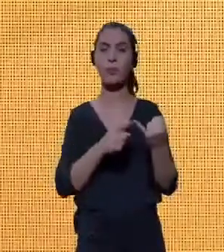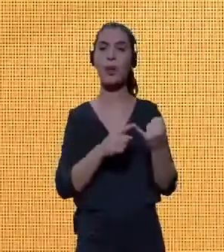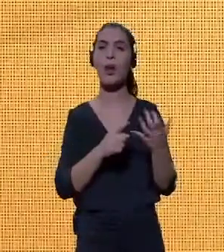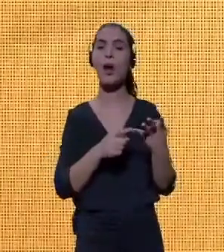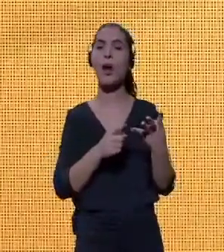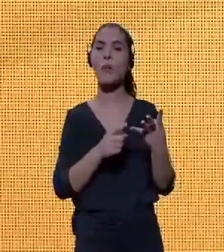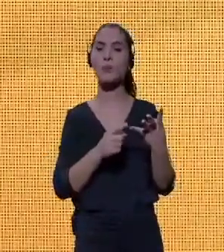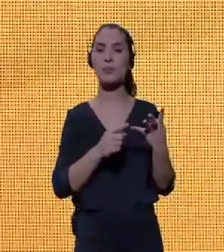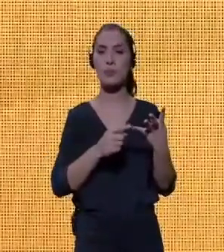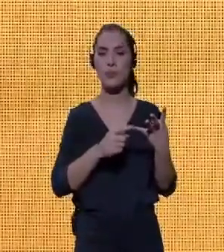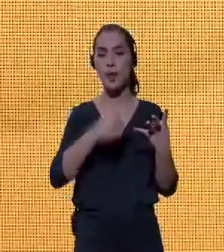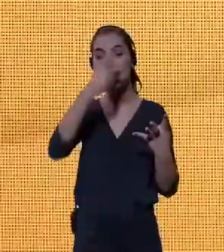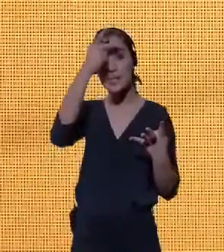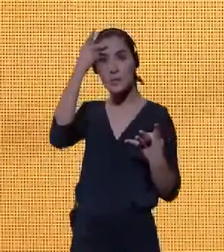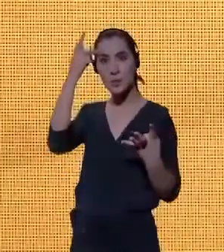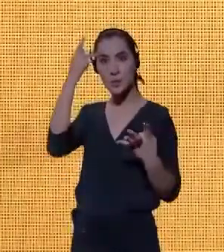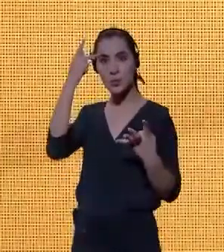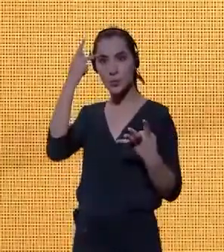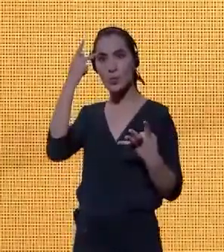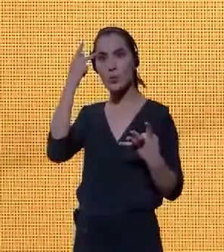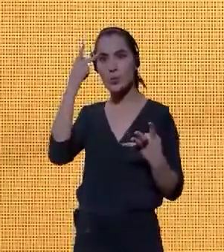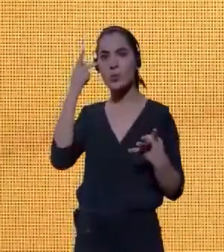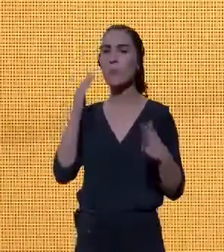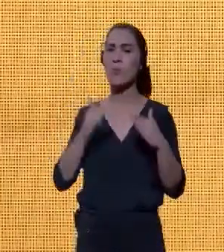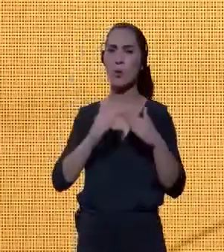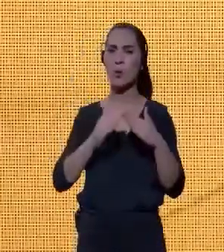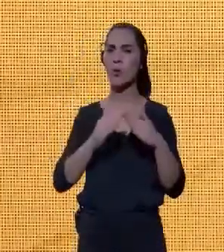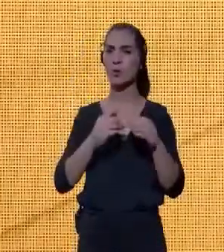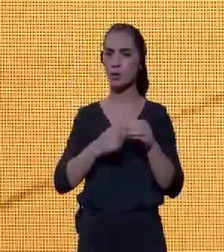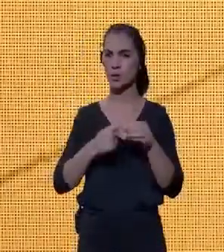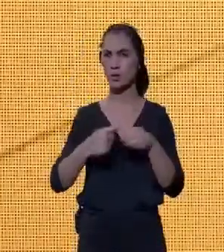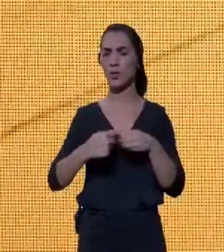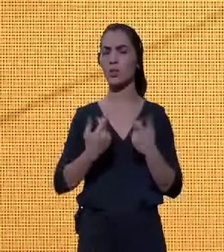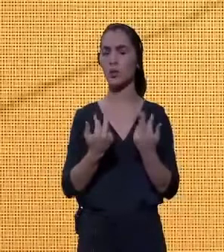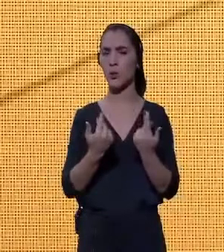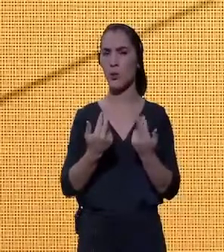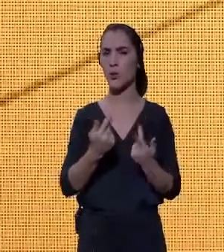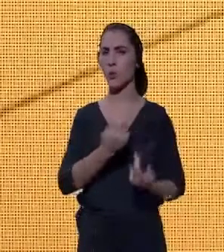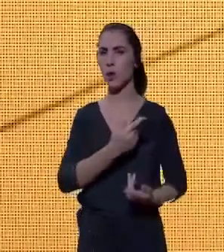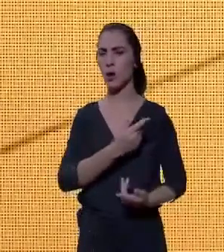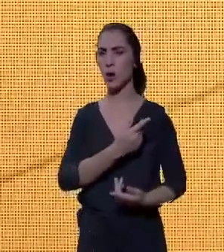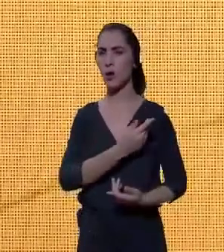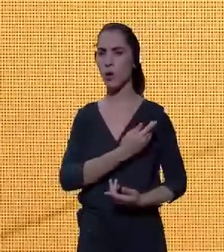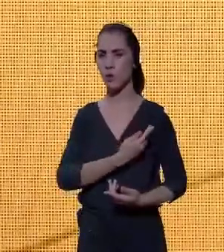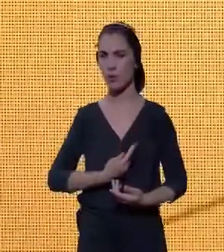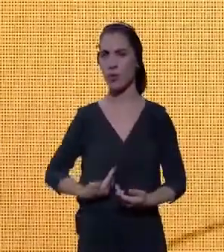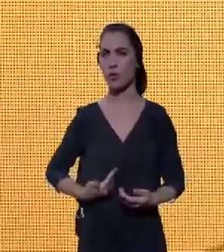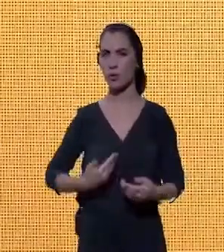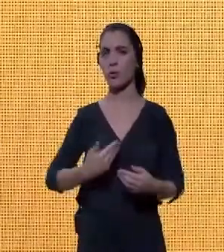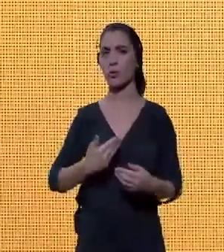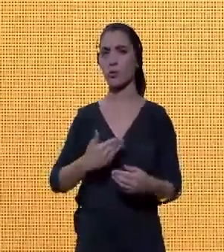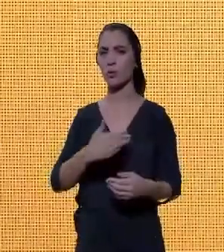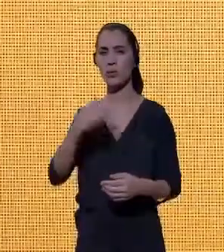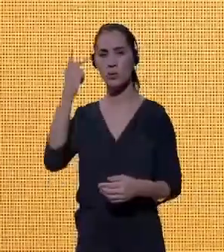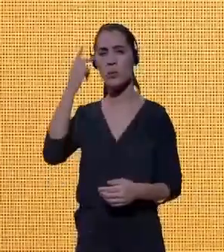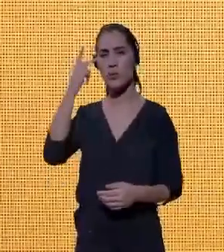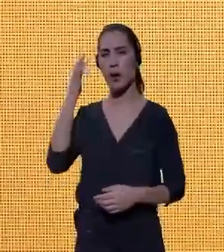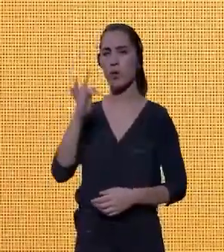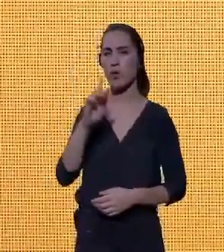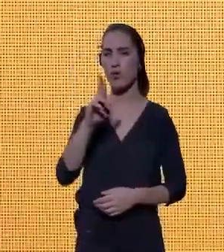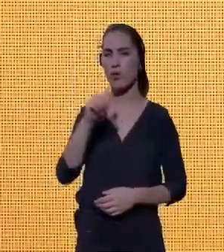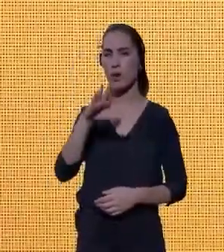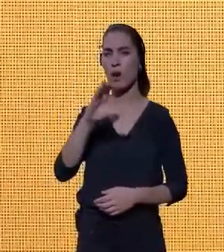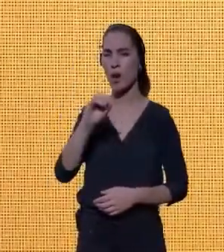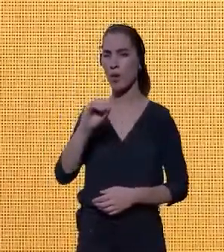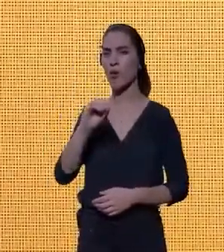cidade, os cidadãos moram na cidade, como já falava o saudoso governador do Estado de São Paulo, Franco Montoro. É um dos